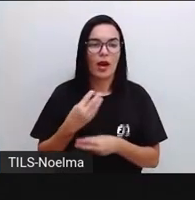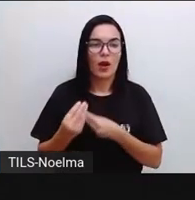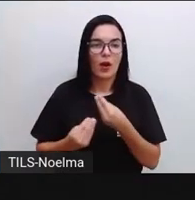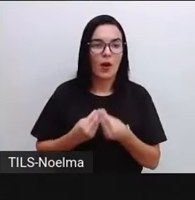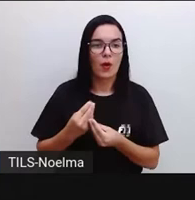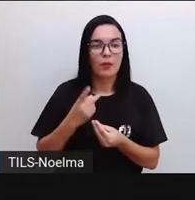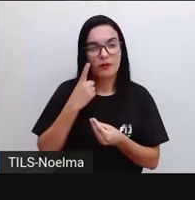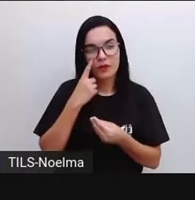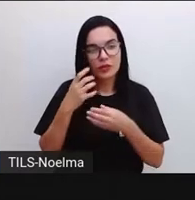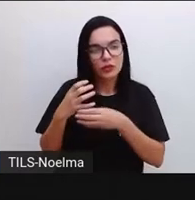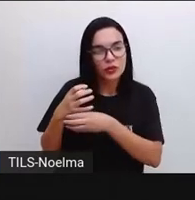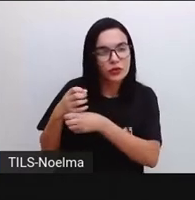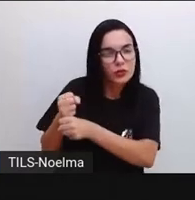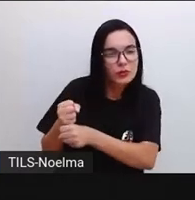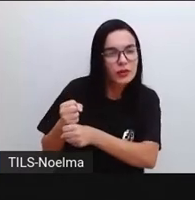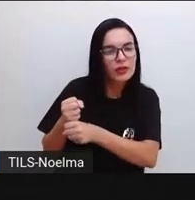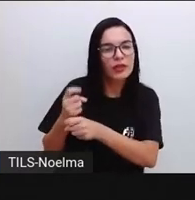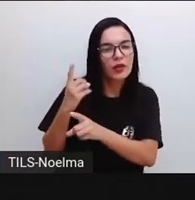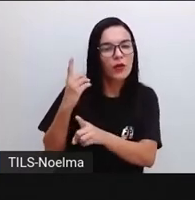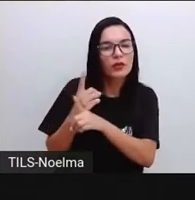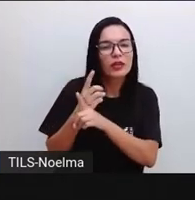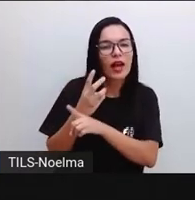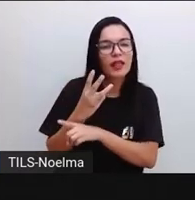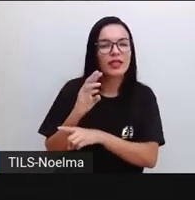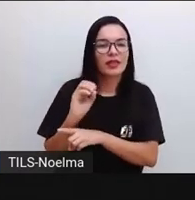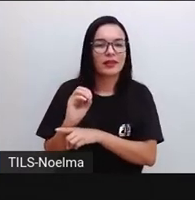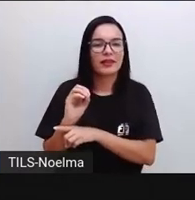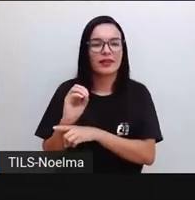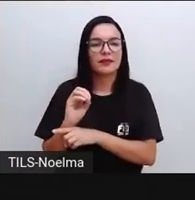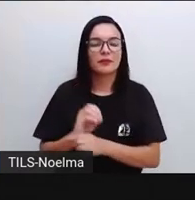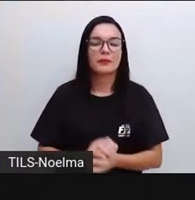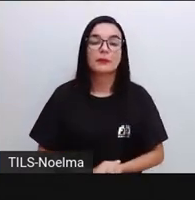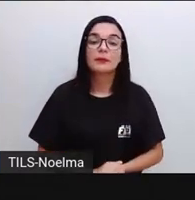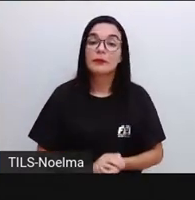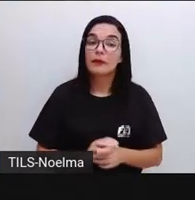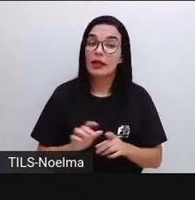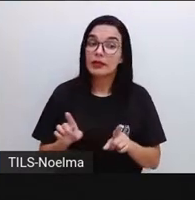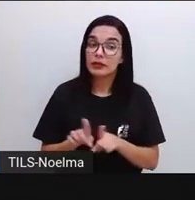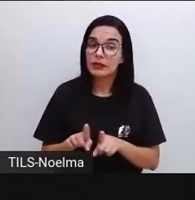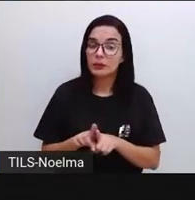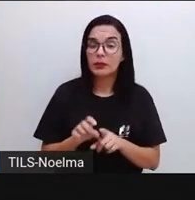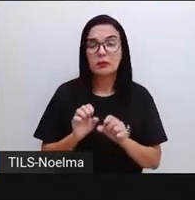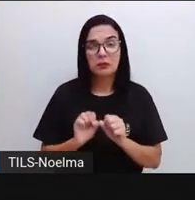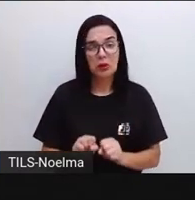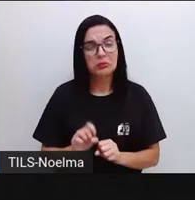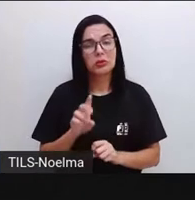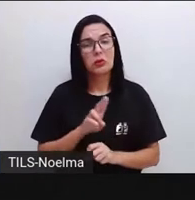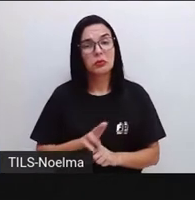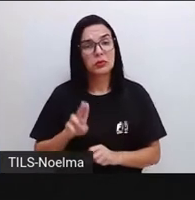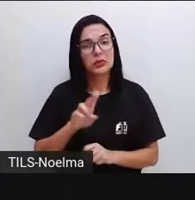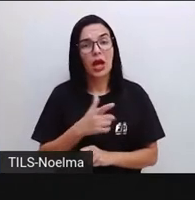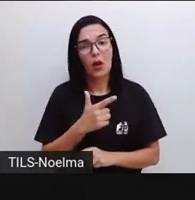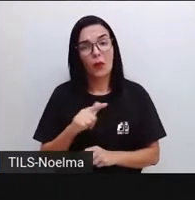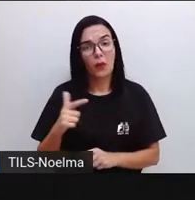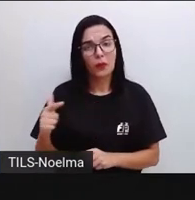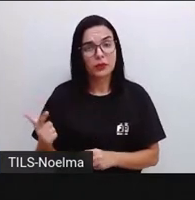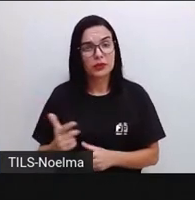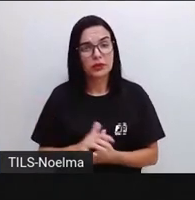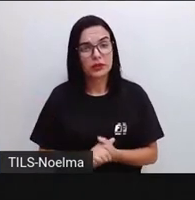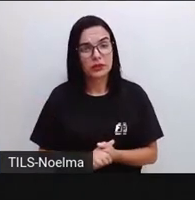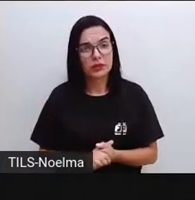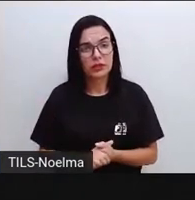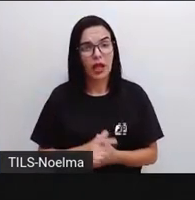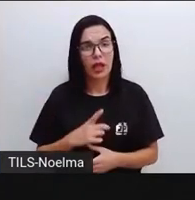e vai encontrar o 30. Bom, a gente poderia utilizar outras estratégias aqui, tá? Tem